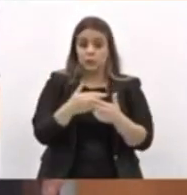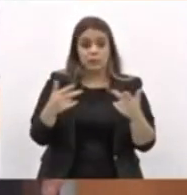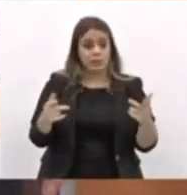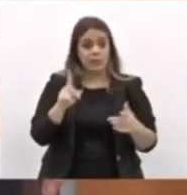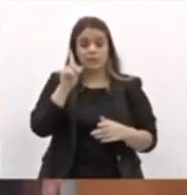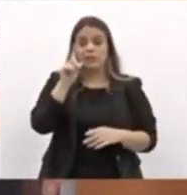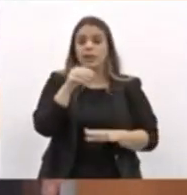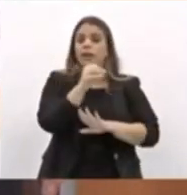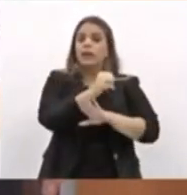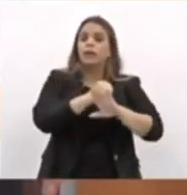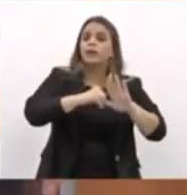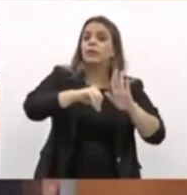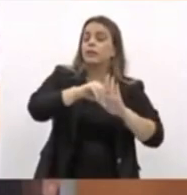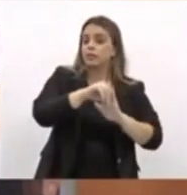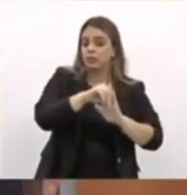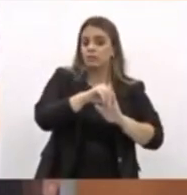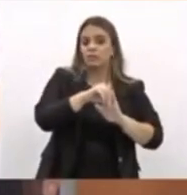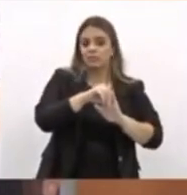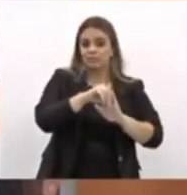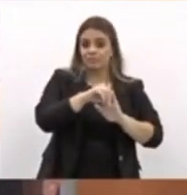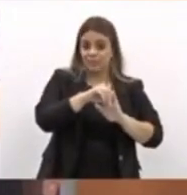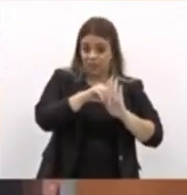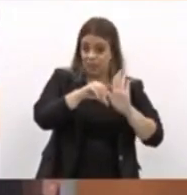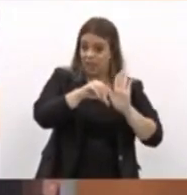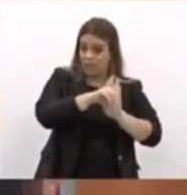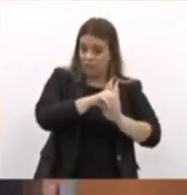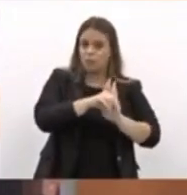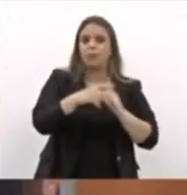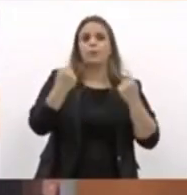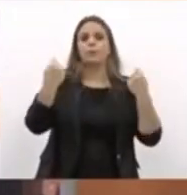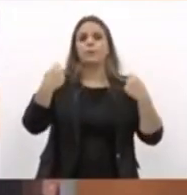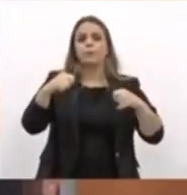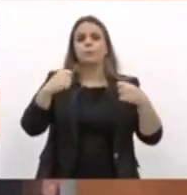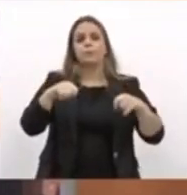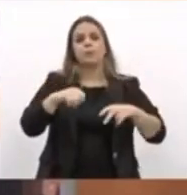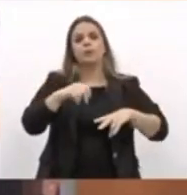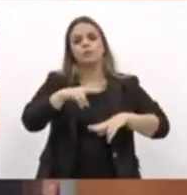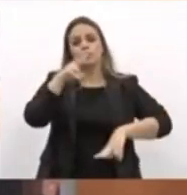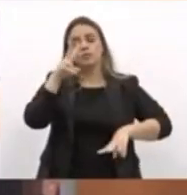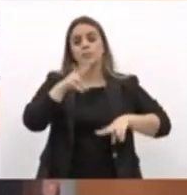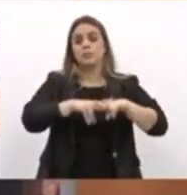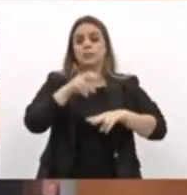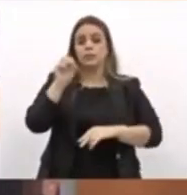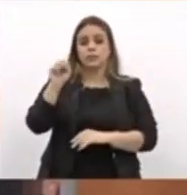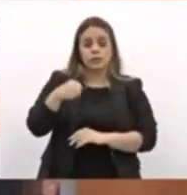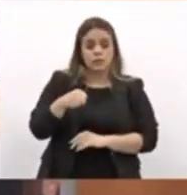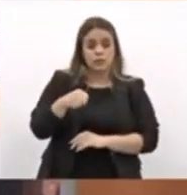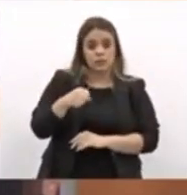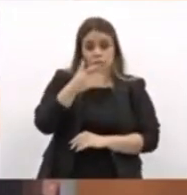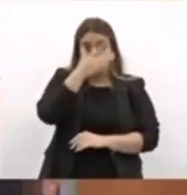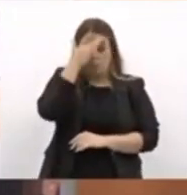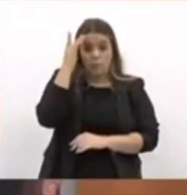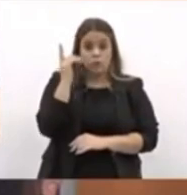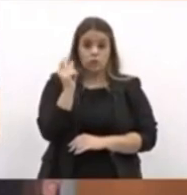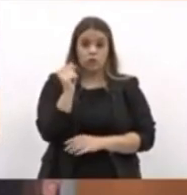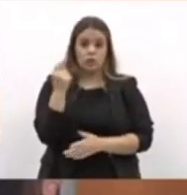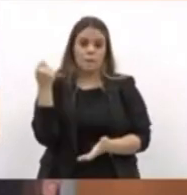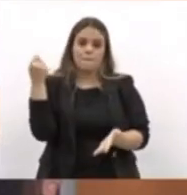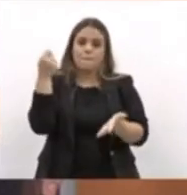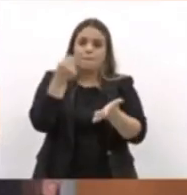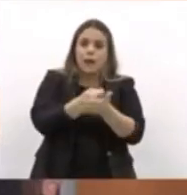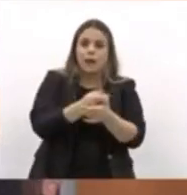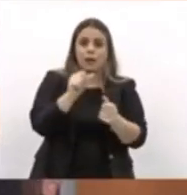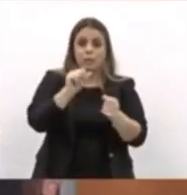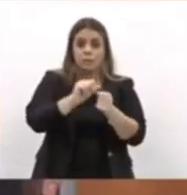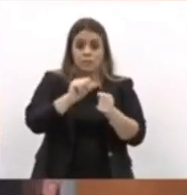crime. E crime tem que ser punido. Quem financia atos